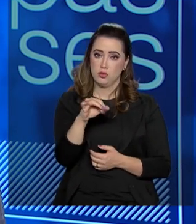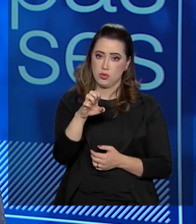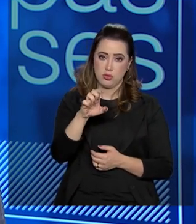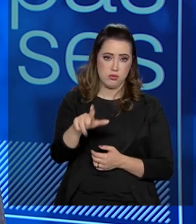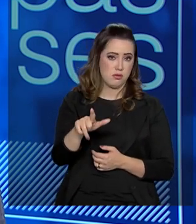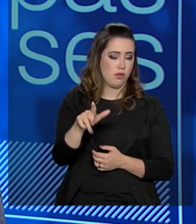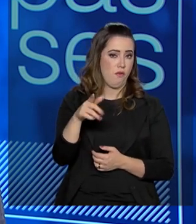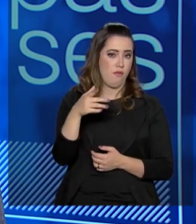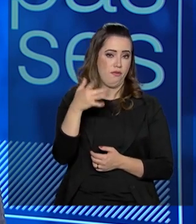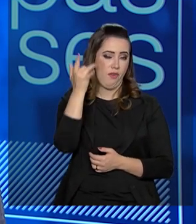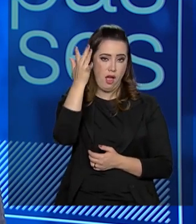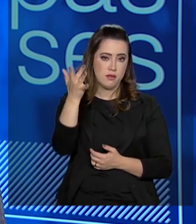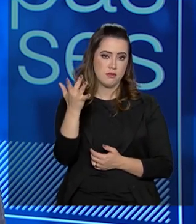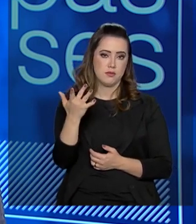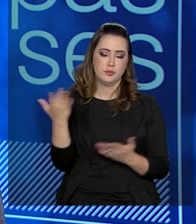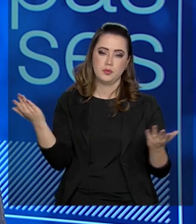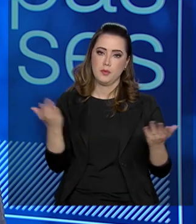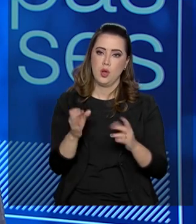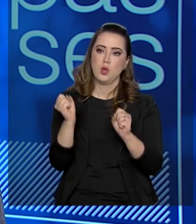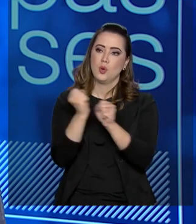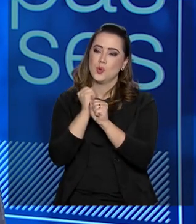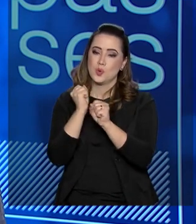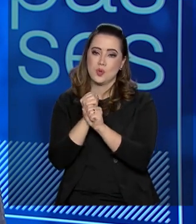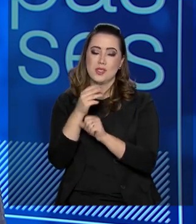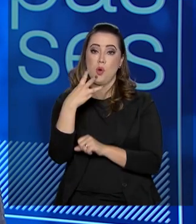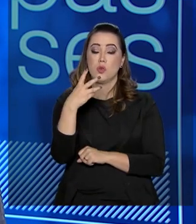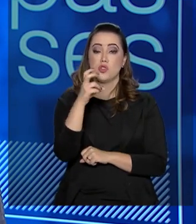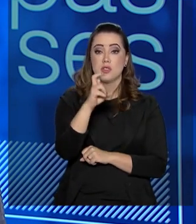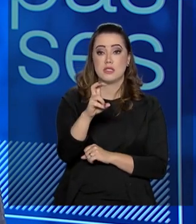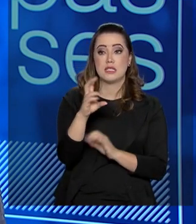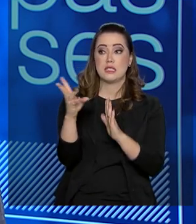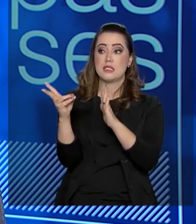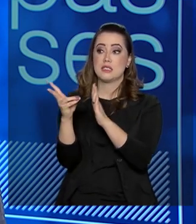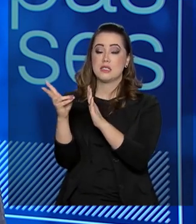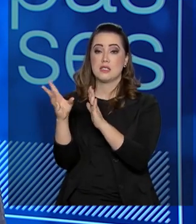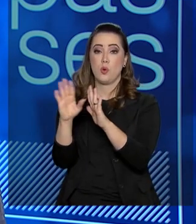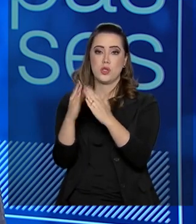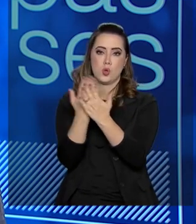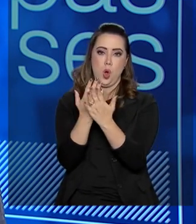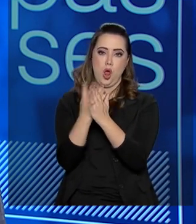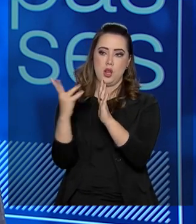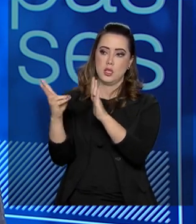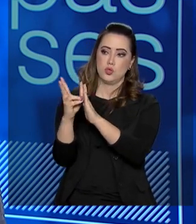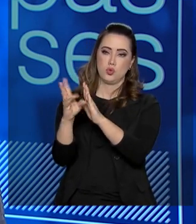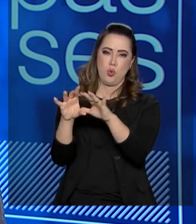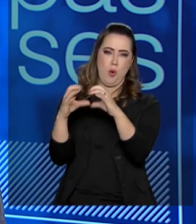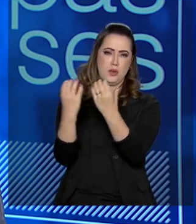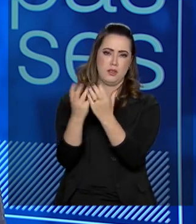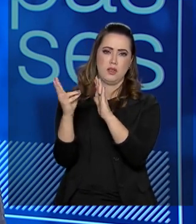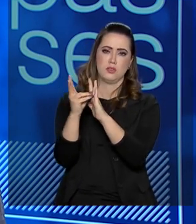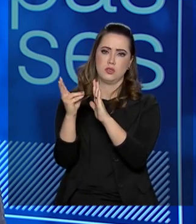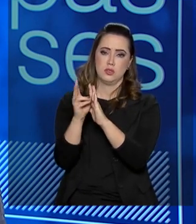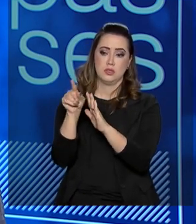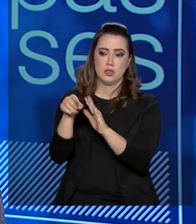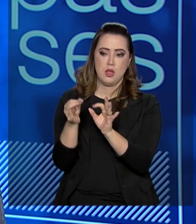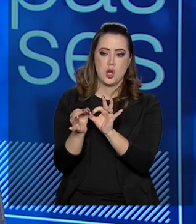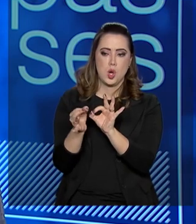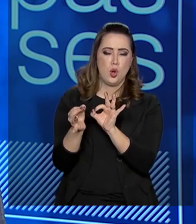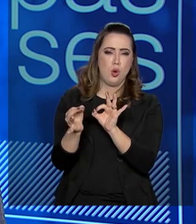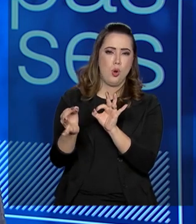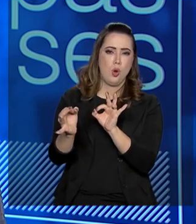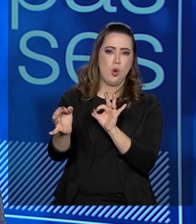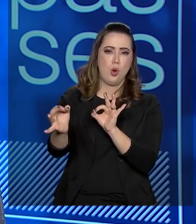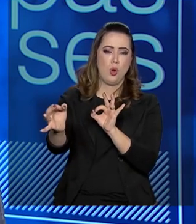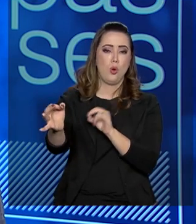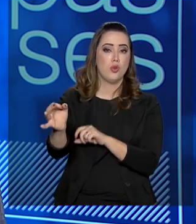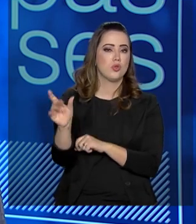35 escolas indígenas. Escolas indígenas nos encontros da Amazônia, Oriental e Ocidental, que só podem ter acesso